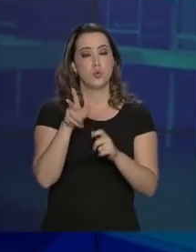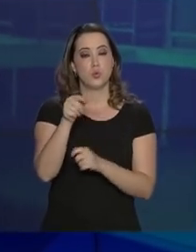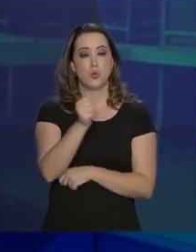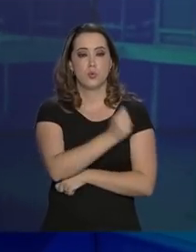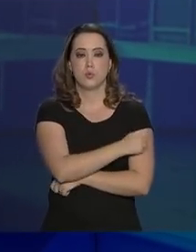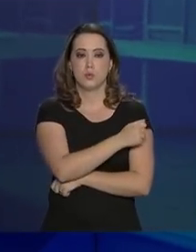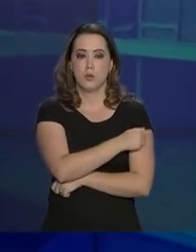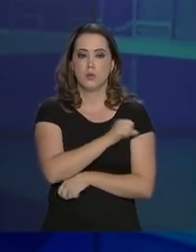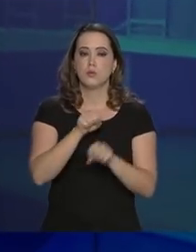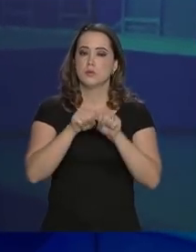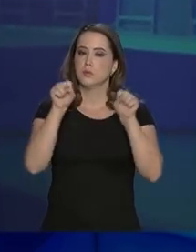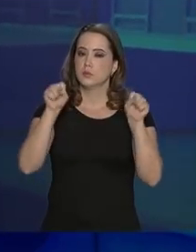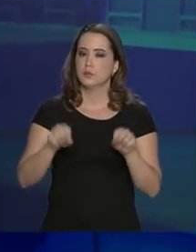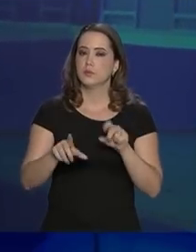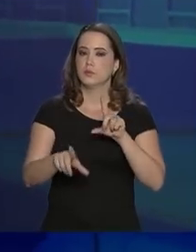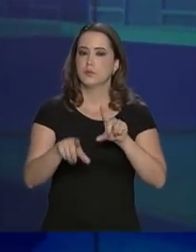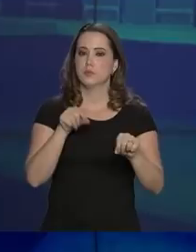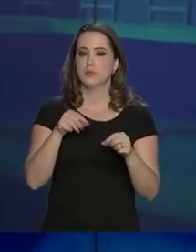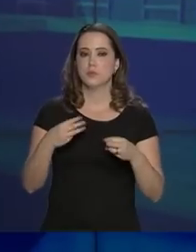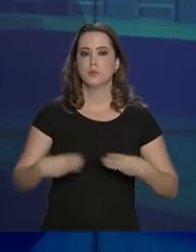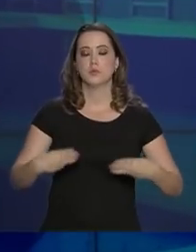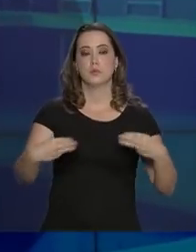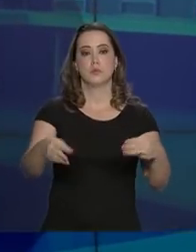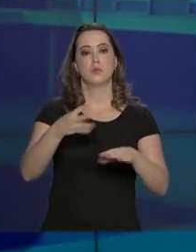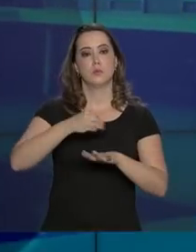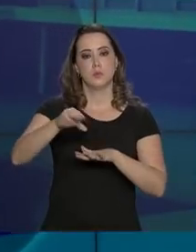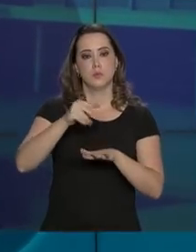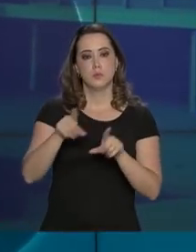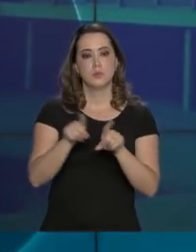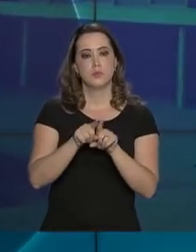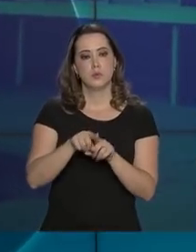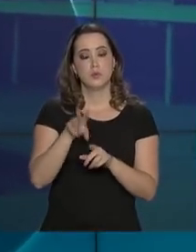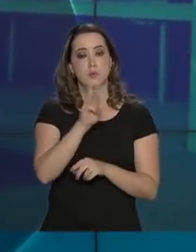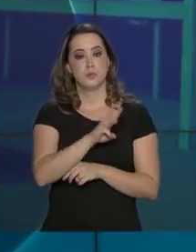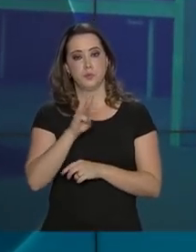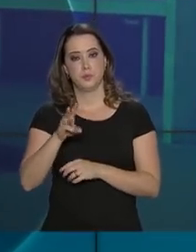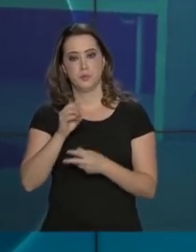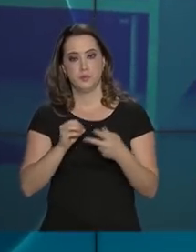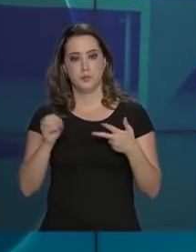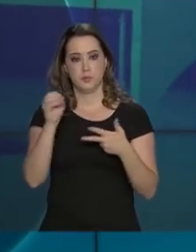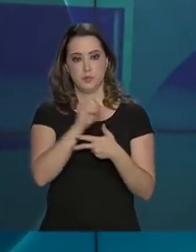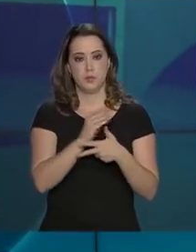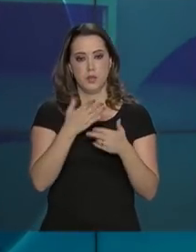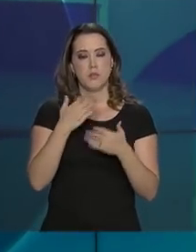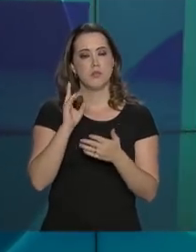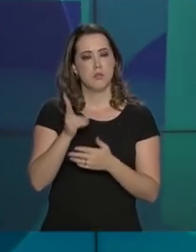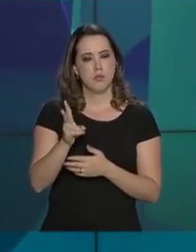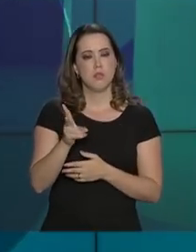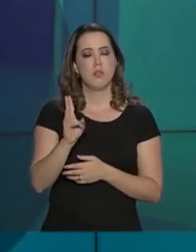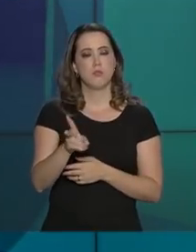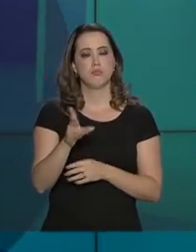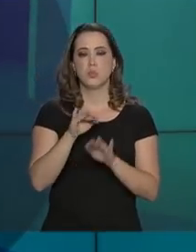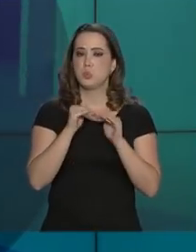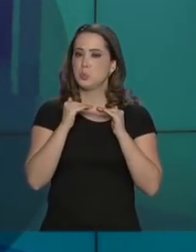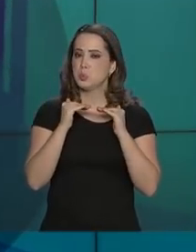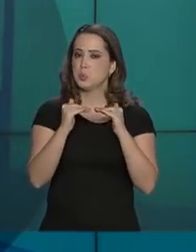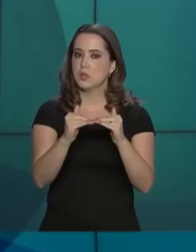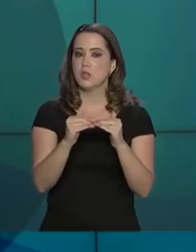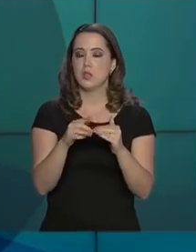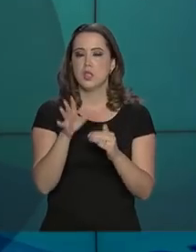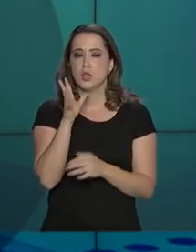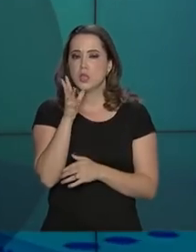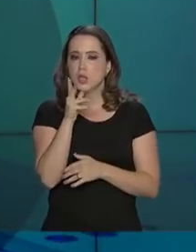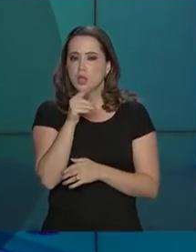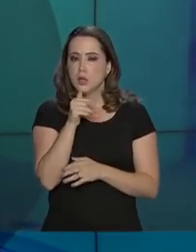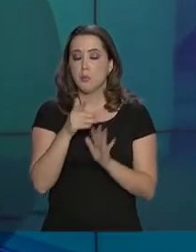todos os estudantes ao sistema de seleção. O Ministério informou também que o portal do SISU está funcionando de forma estável e a